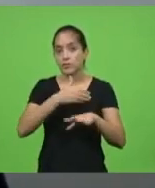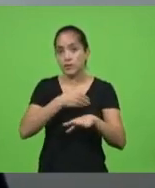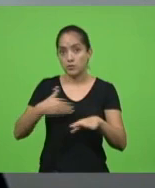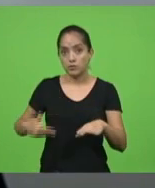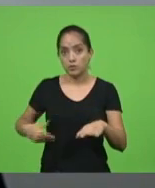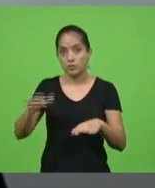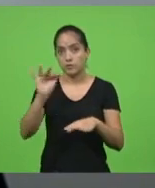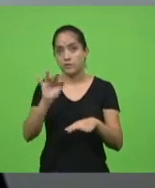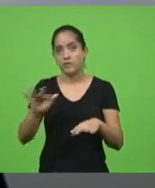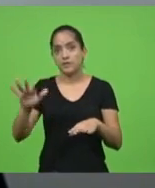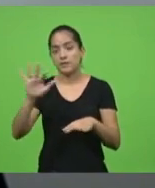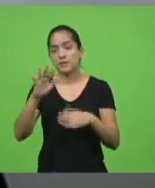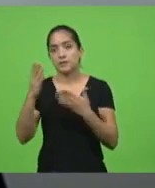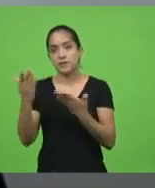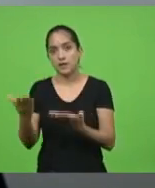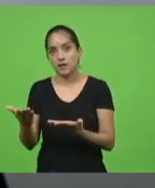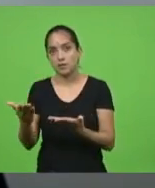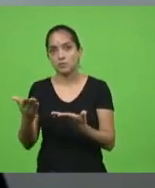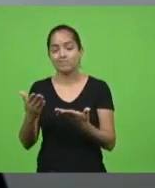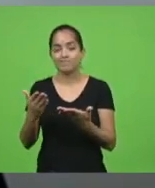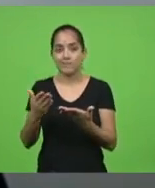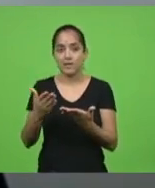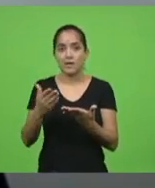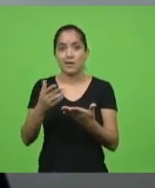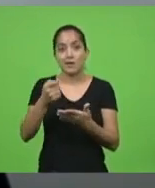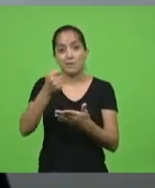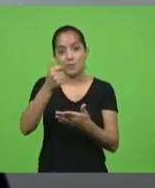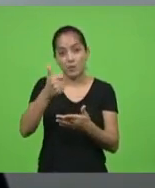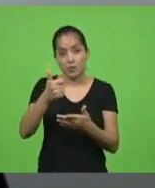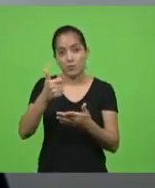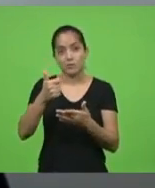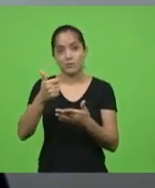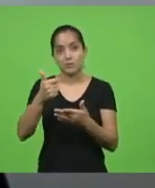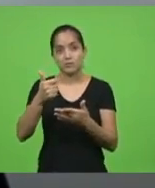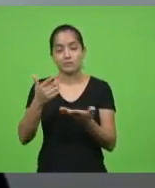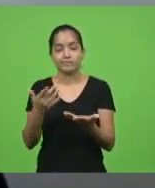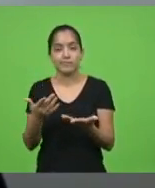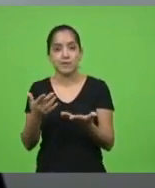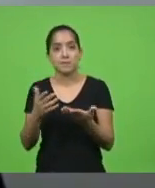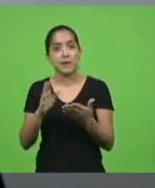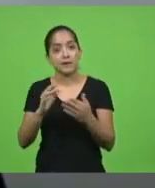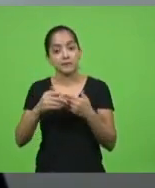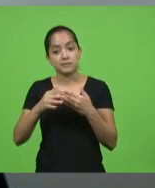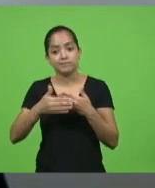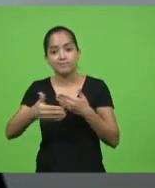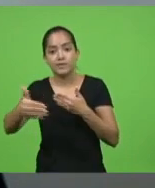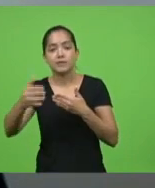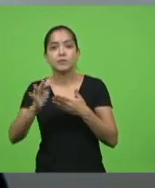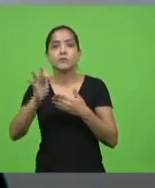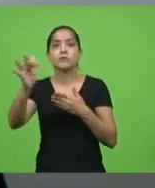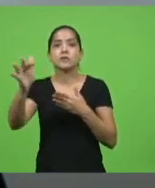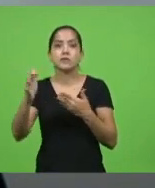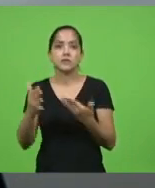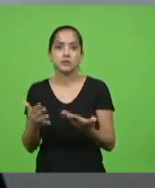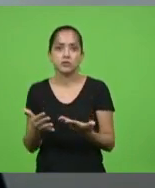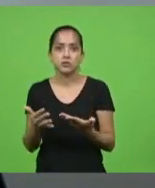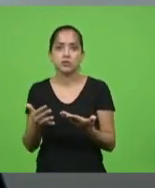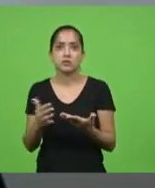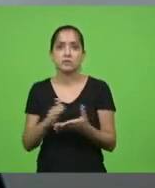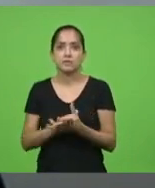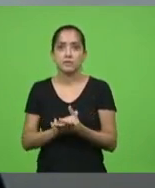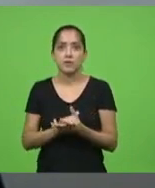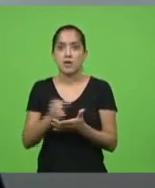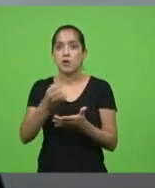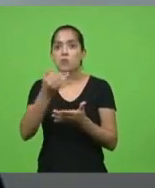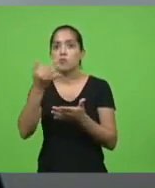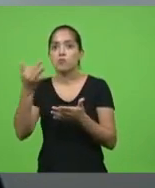é insuficiente o que veio até agora e tomara que no futuro seja reposto aquele número